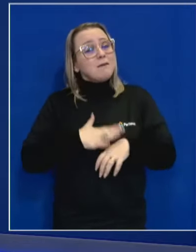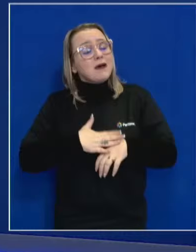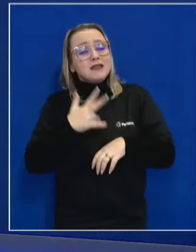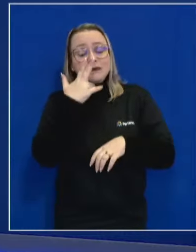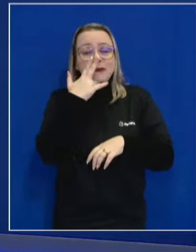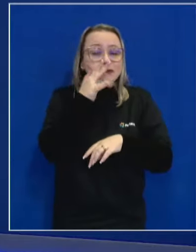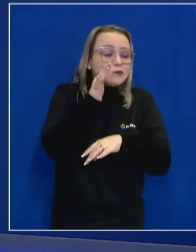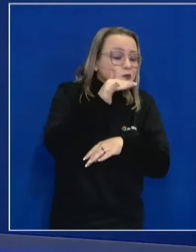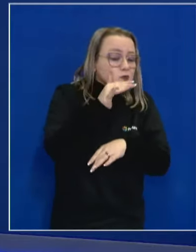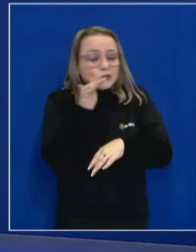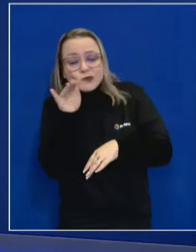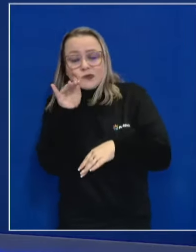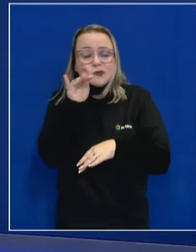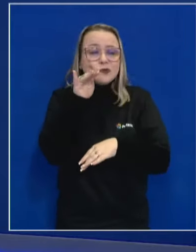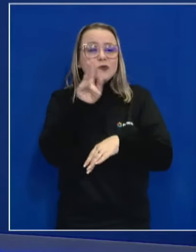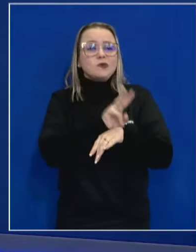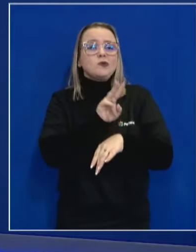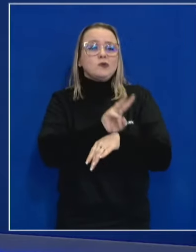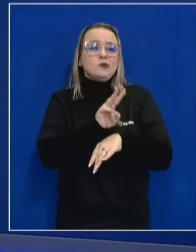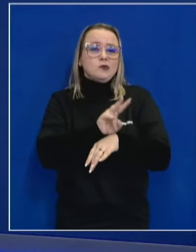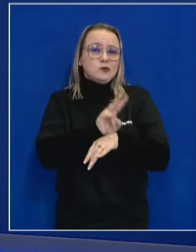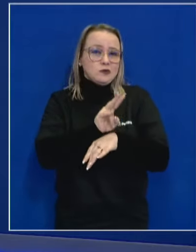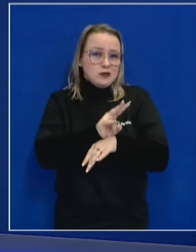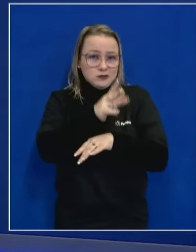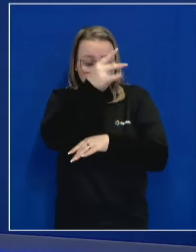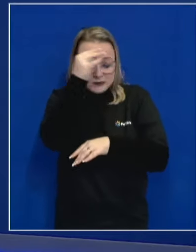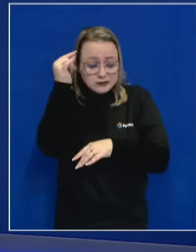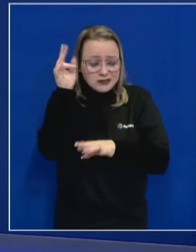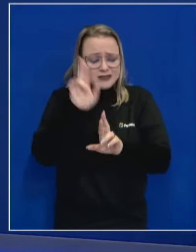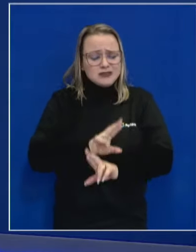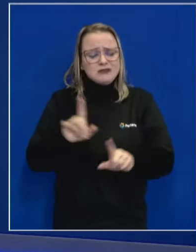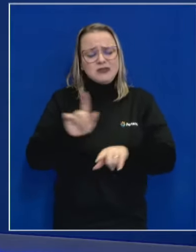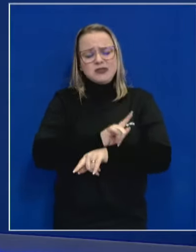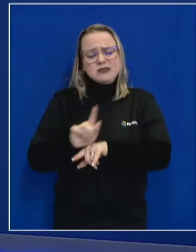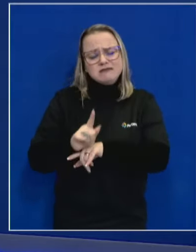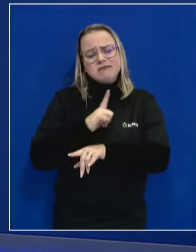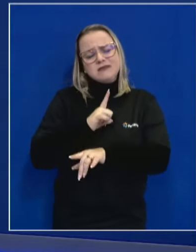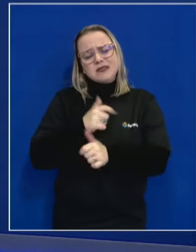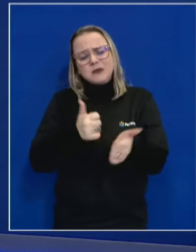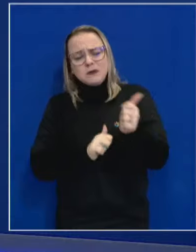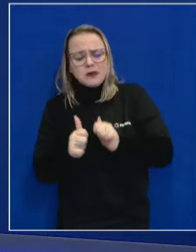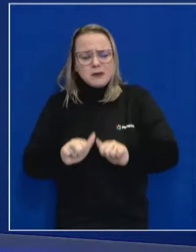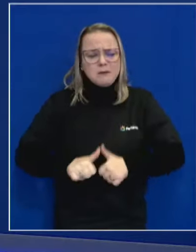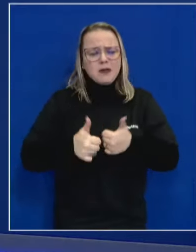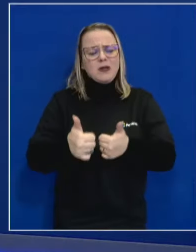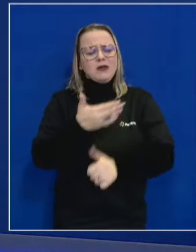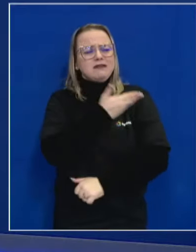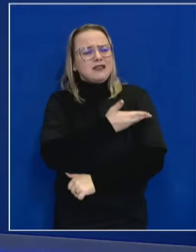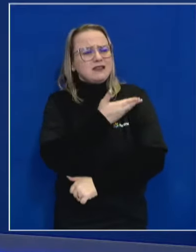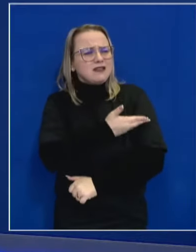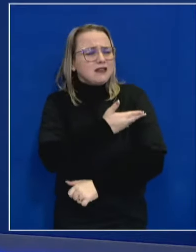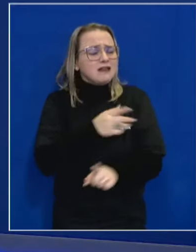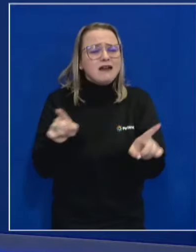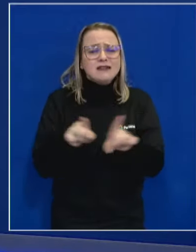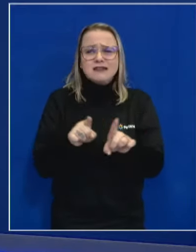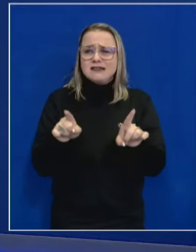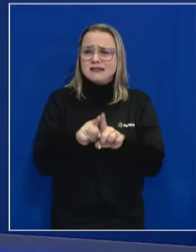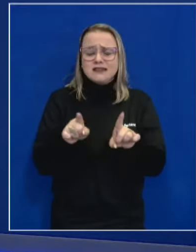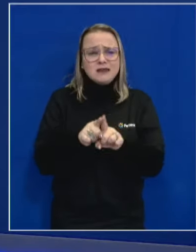patrulhamentos da nossa Guarda Municipal, que vem nos últimos anos de diferentes gestões sendo qualificada, sendo melhor treinada, sendo inclusive